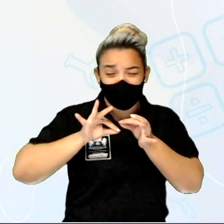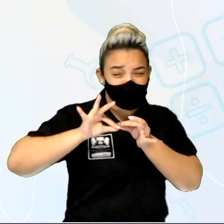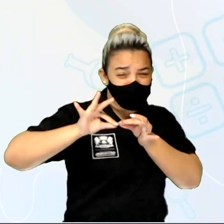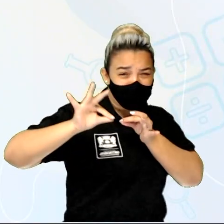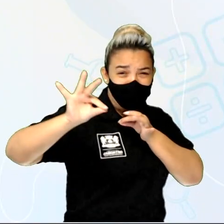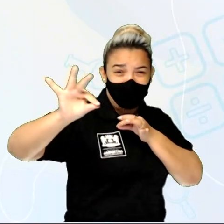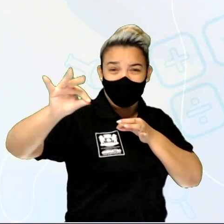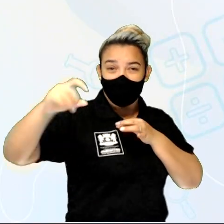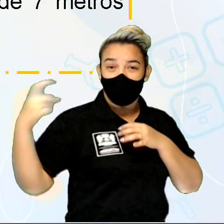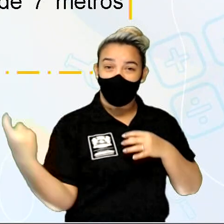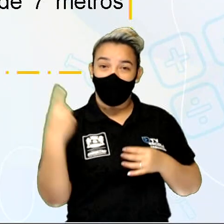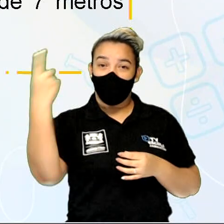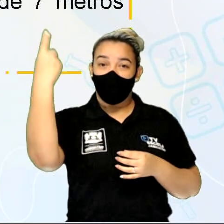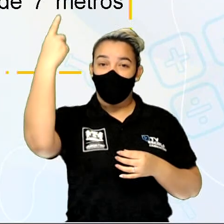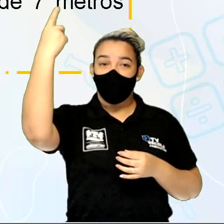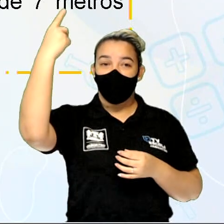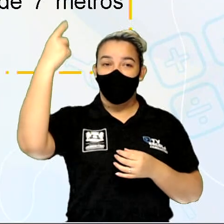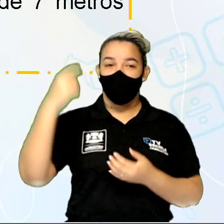altura.